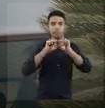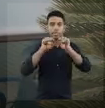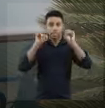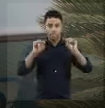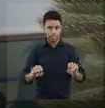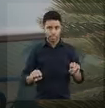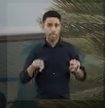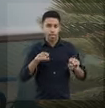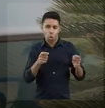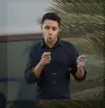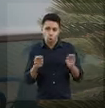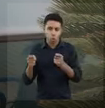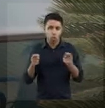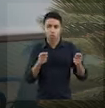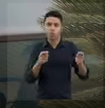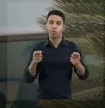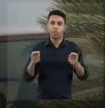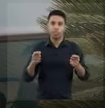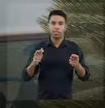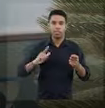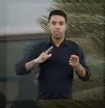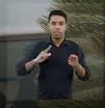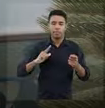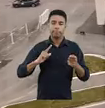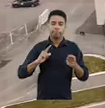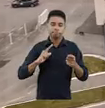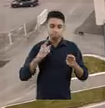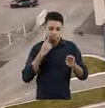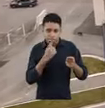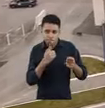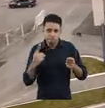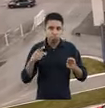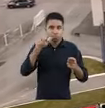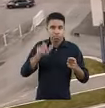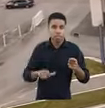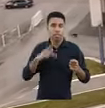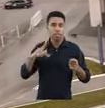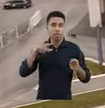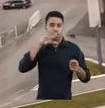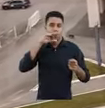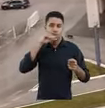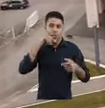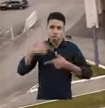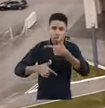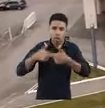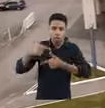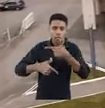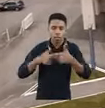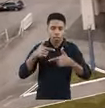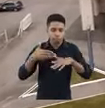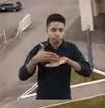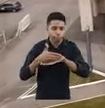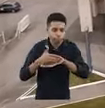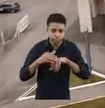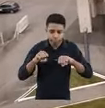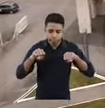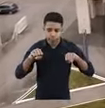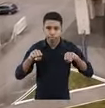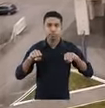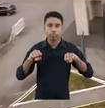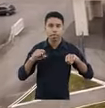acesso a sistemas, né? Procuradora regional do trabalho do MPT Santa Catarina. Do trabalhador e isso